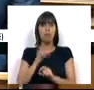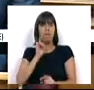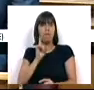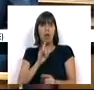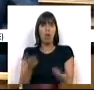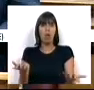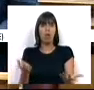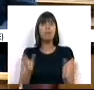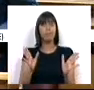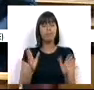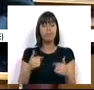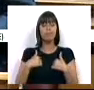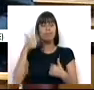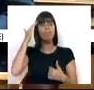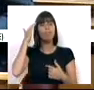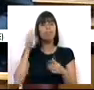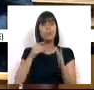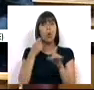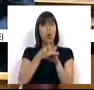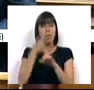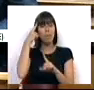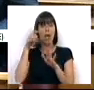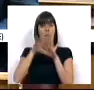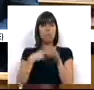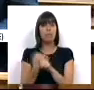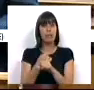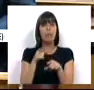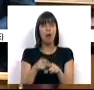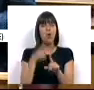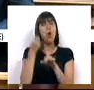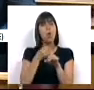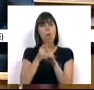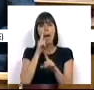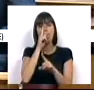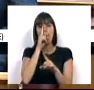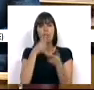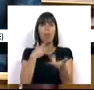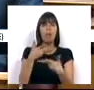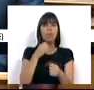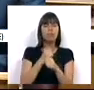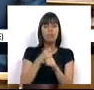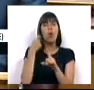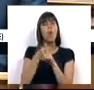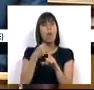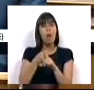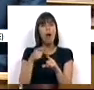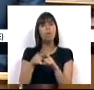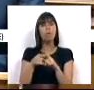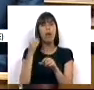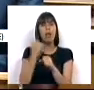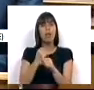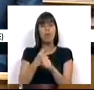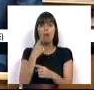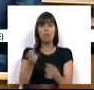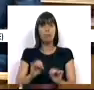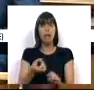valorizados. É por isso que nós consideramos que o combate à precariedade laboral, o combate à mentira nas relações laborais, o combate ao trabalho